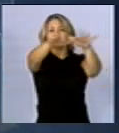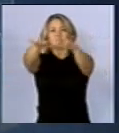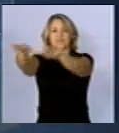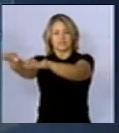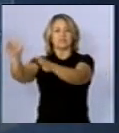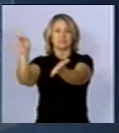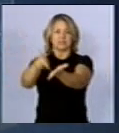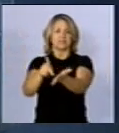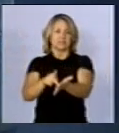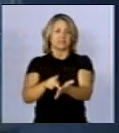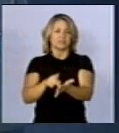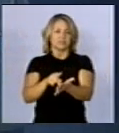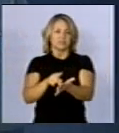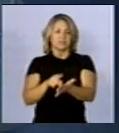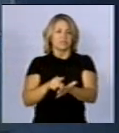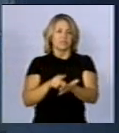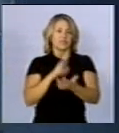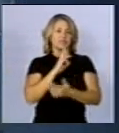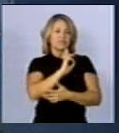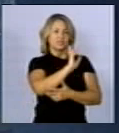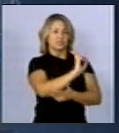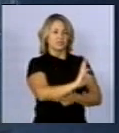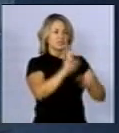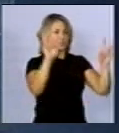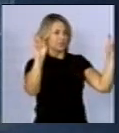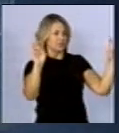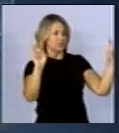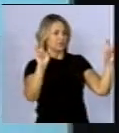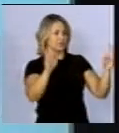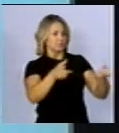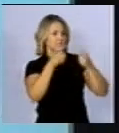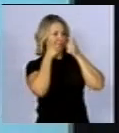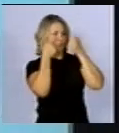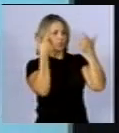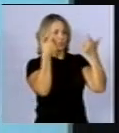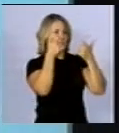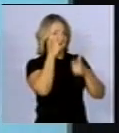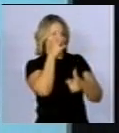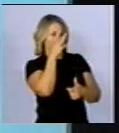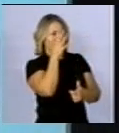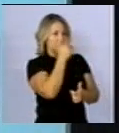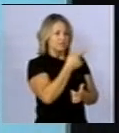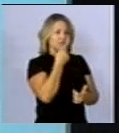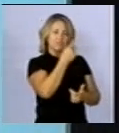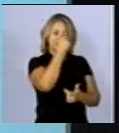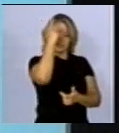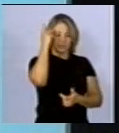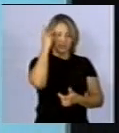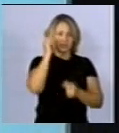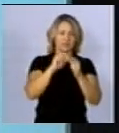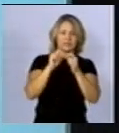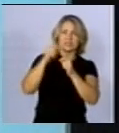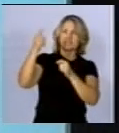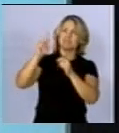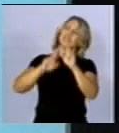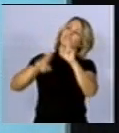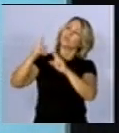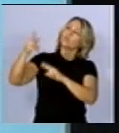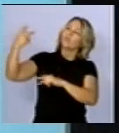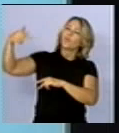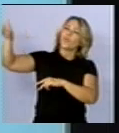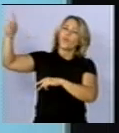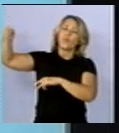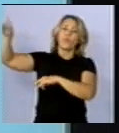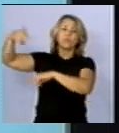Esse quarto ponto tenta responder a uma questão que realmente desperta curiosidade. Quer dizer, quando se fala o que é feito em outros países, ou seja,